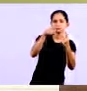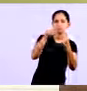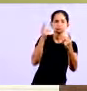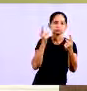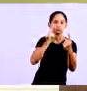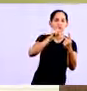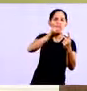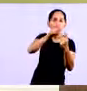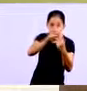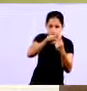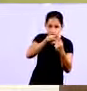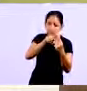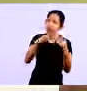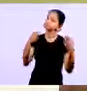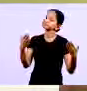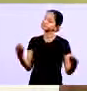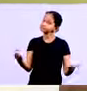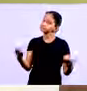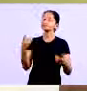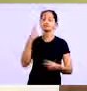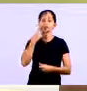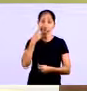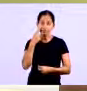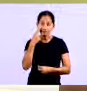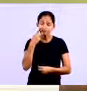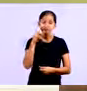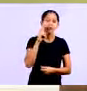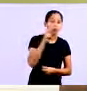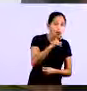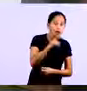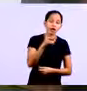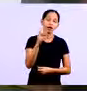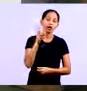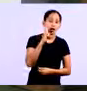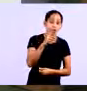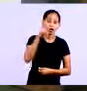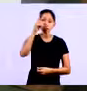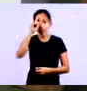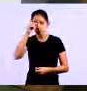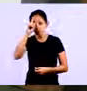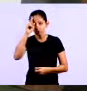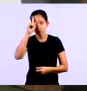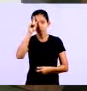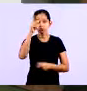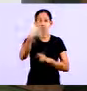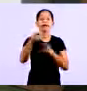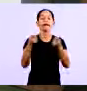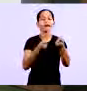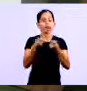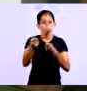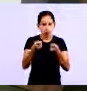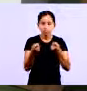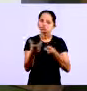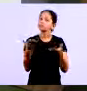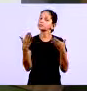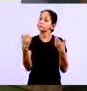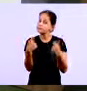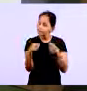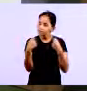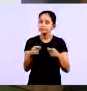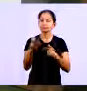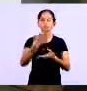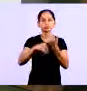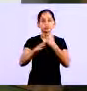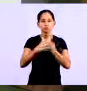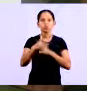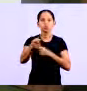forma de alcançar De verificar se o que você planejou está sendo alcançado Através de controles Então por isso existem os